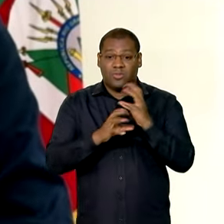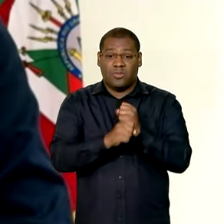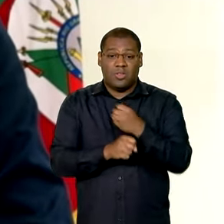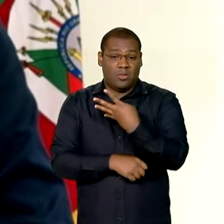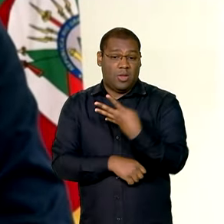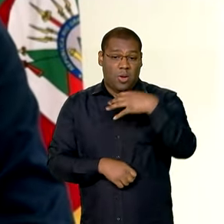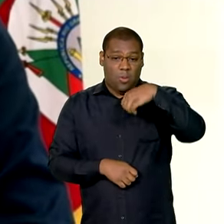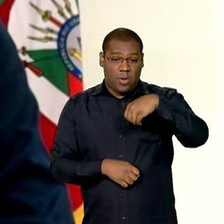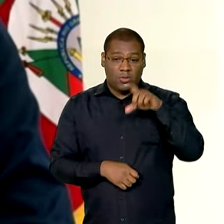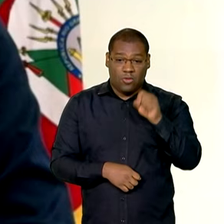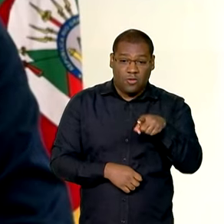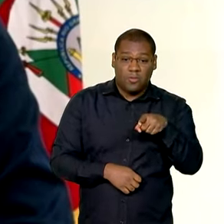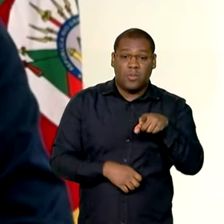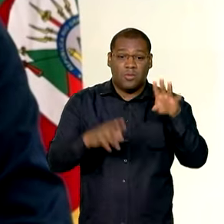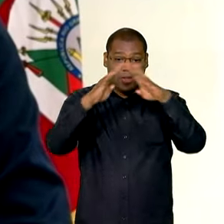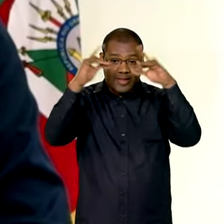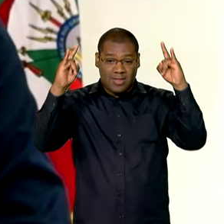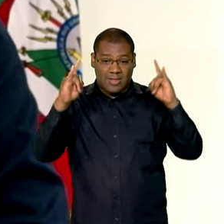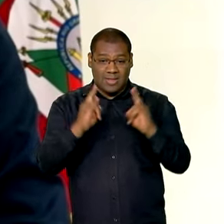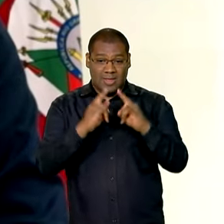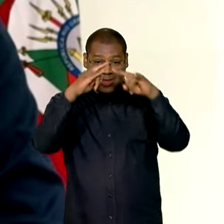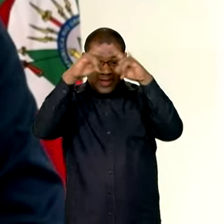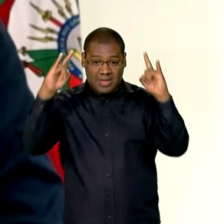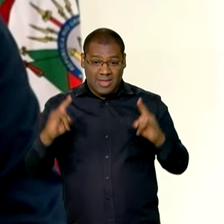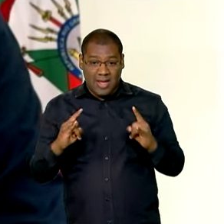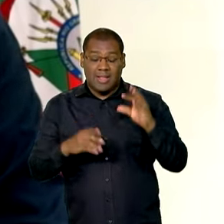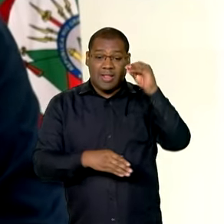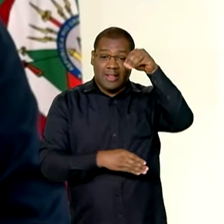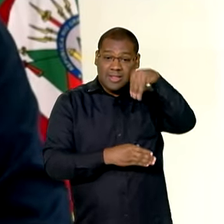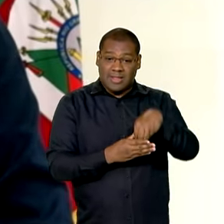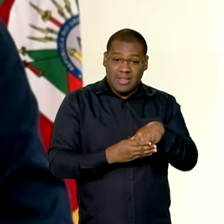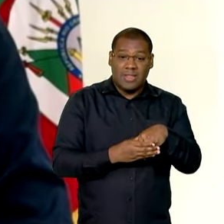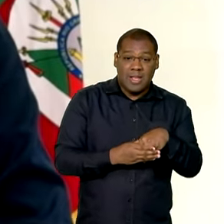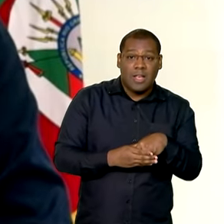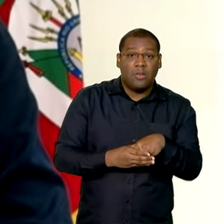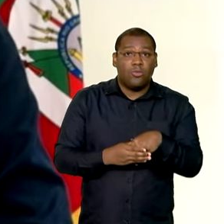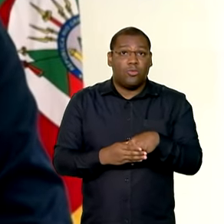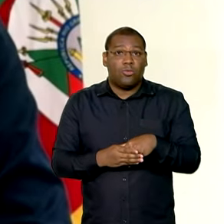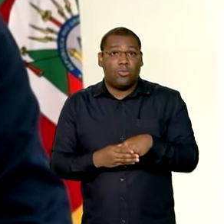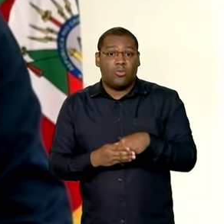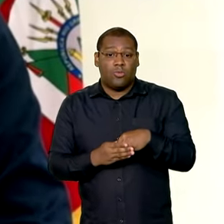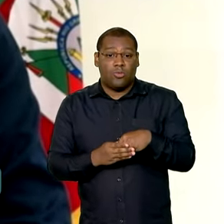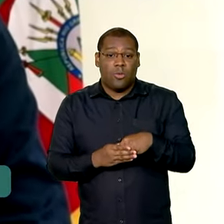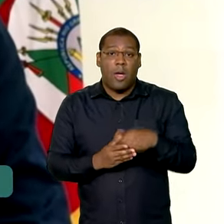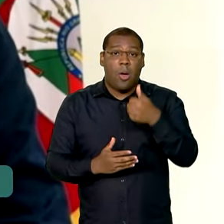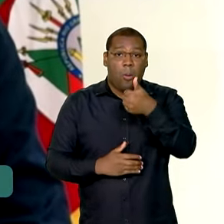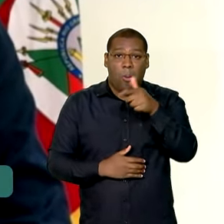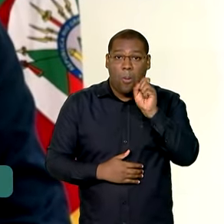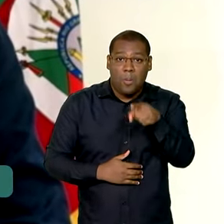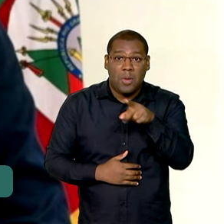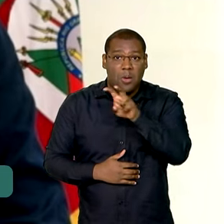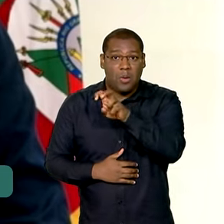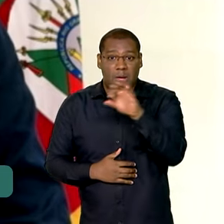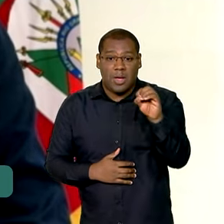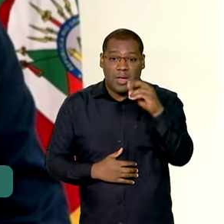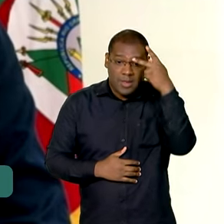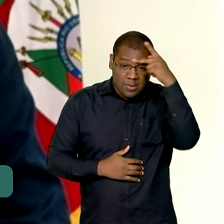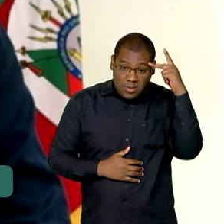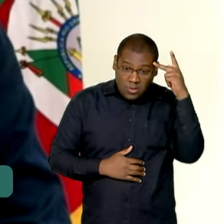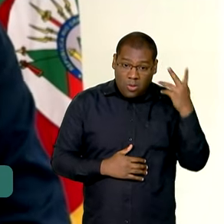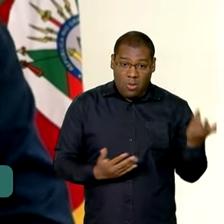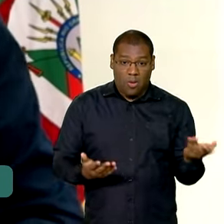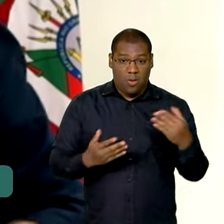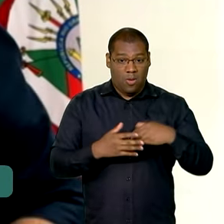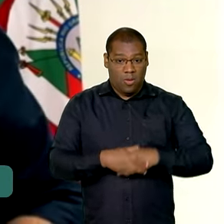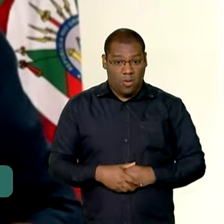abrigos. Abrigos com 200, com 500, com 1.000, até 1.500 pessoas convivendo no mesmo local fora das suas casas.